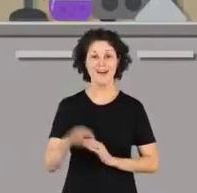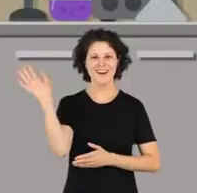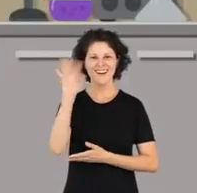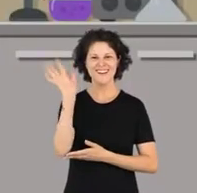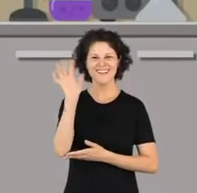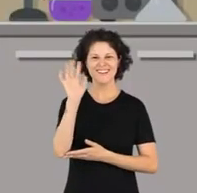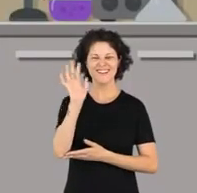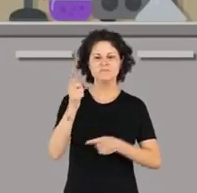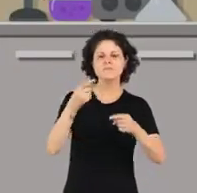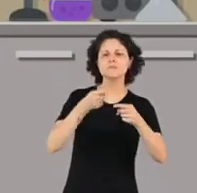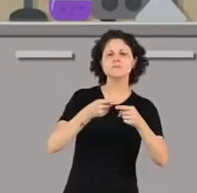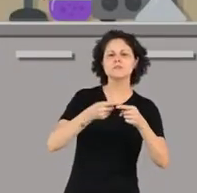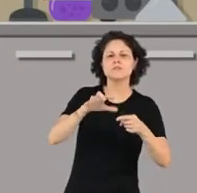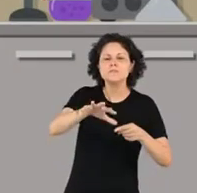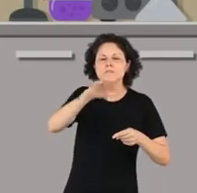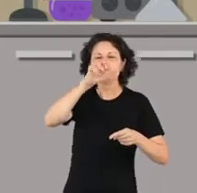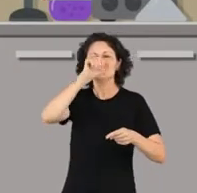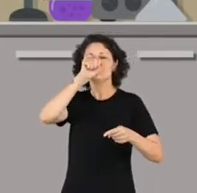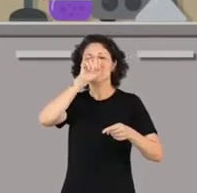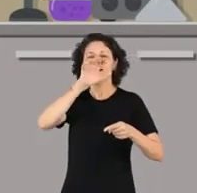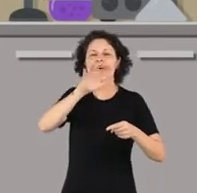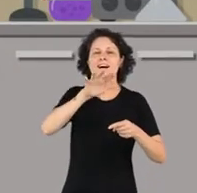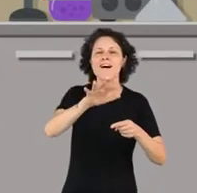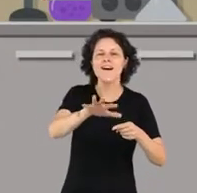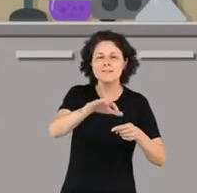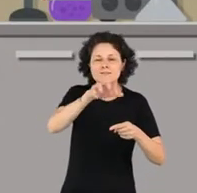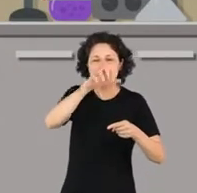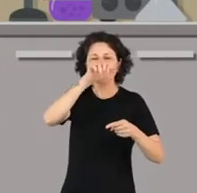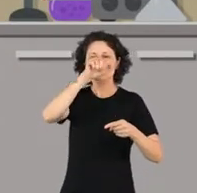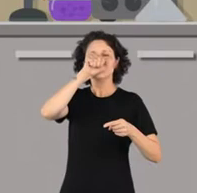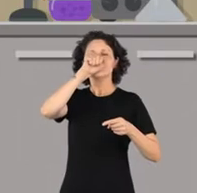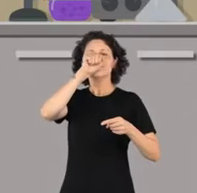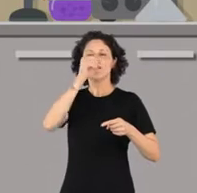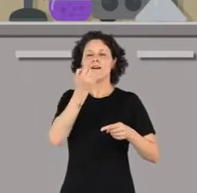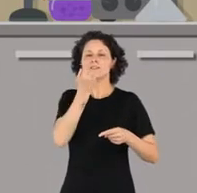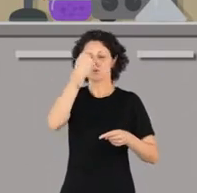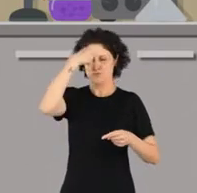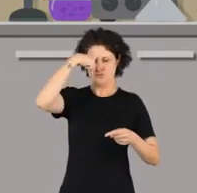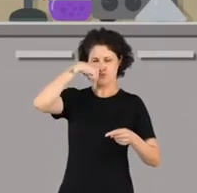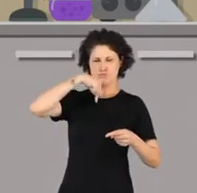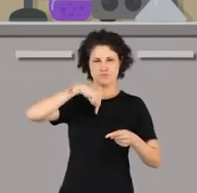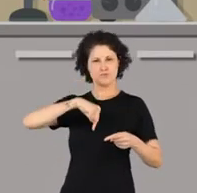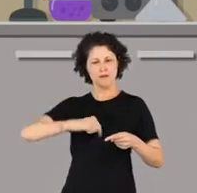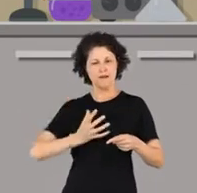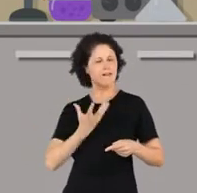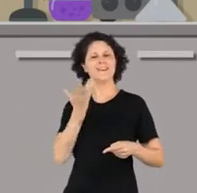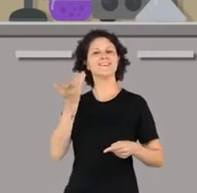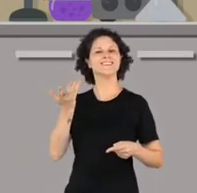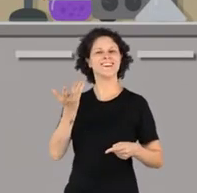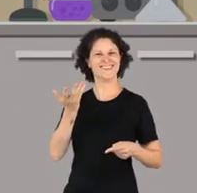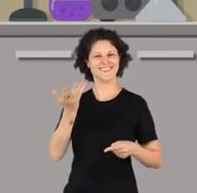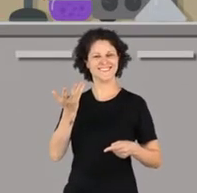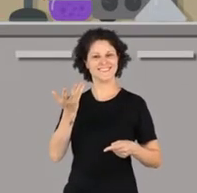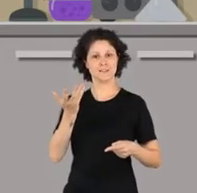Olá, você já se perguntou por que a gente respira? Qual é a finalidade da respiração? Como ela acontece nessa super